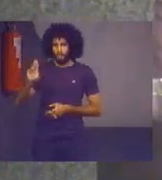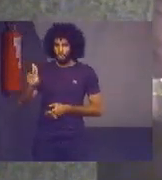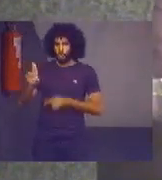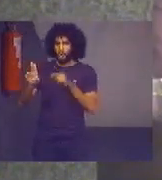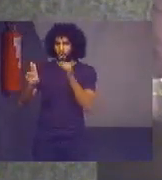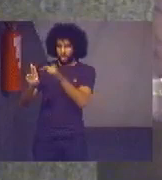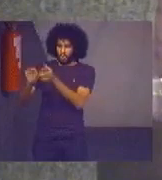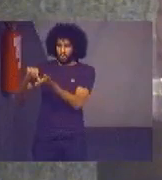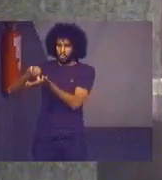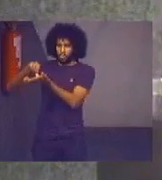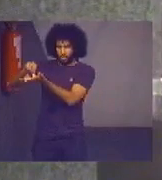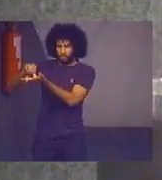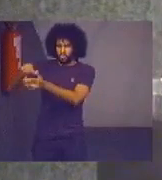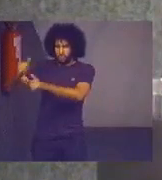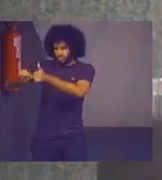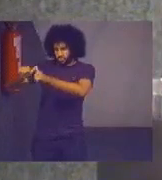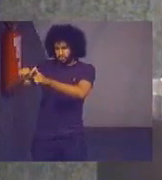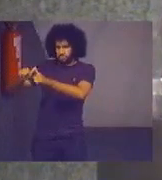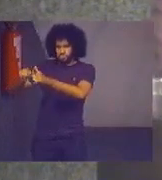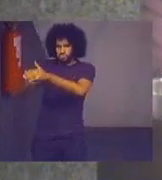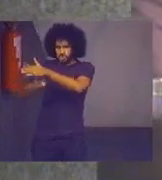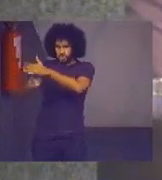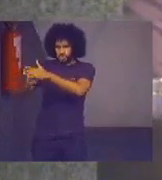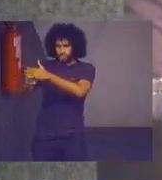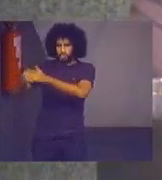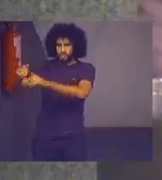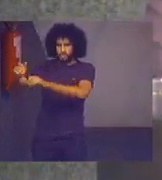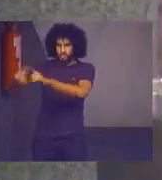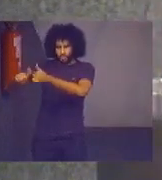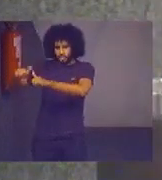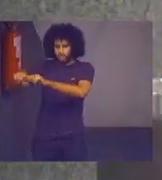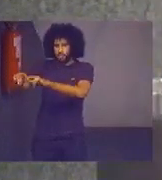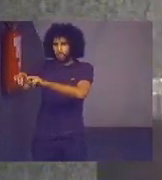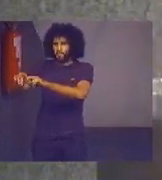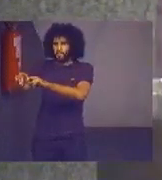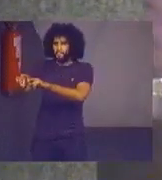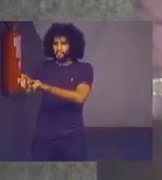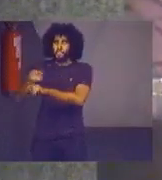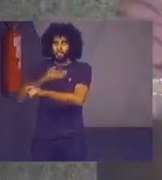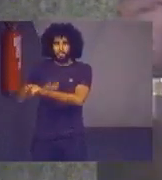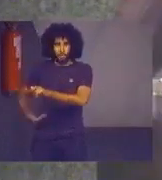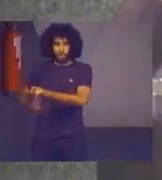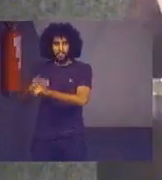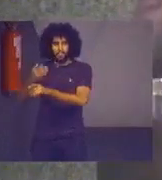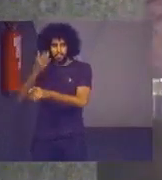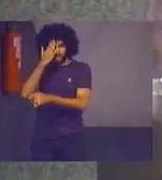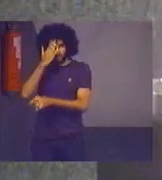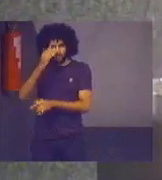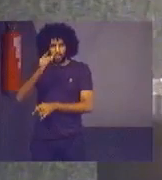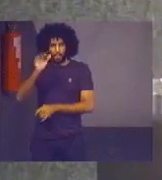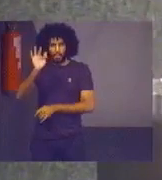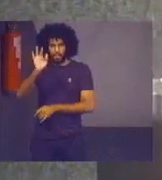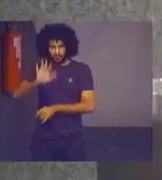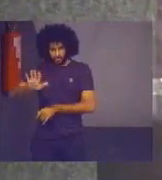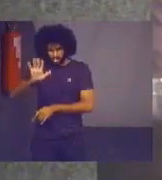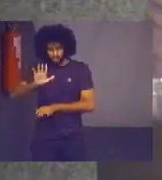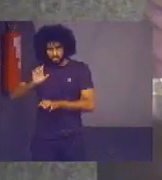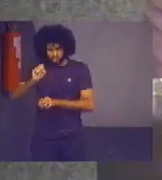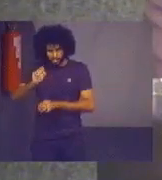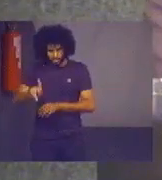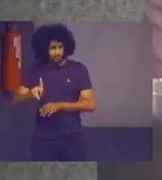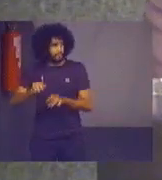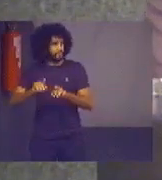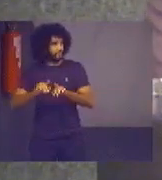sabemos que o Brasil é uma república federativa, a jurisdição entre aspas do tribunal